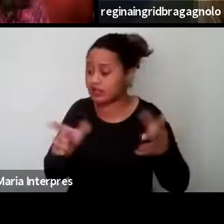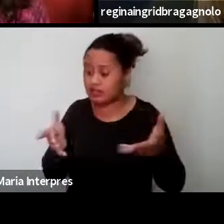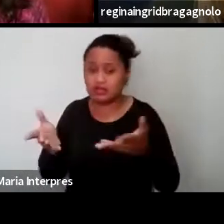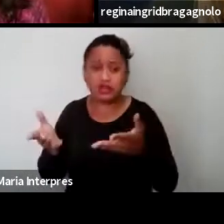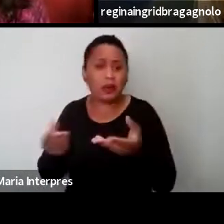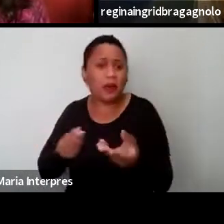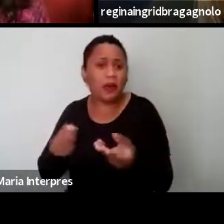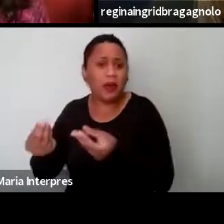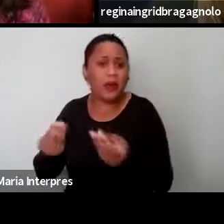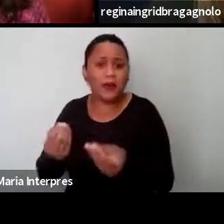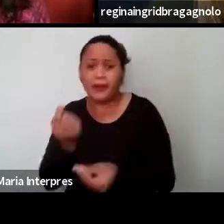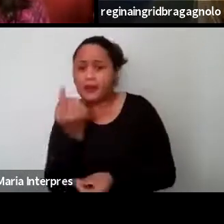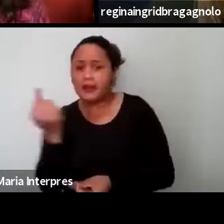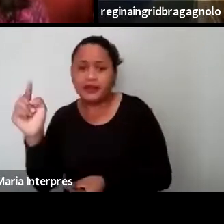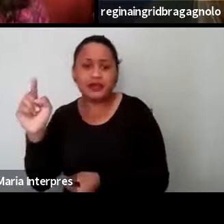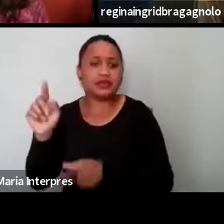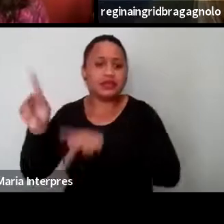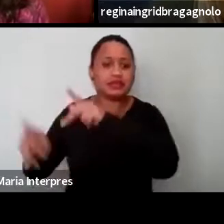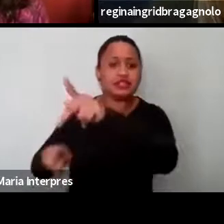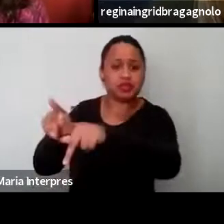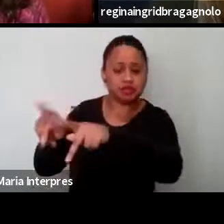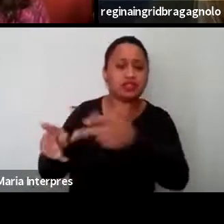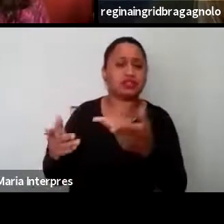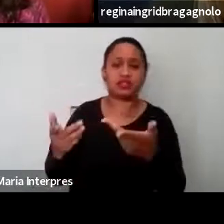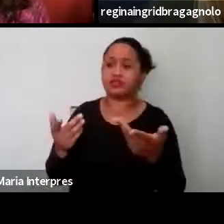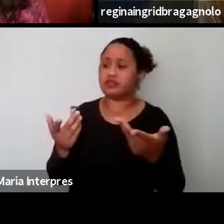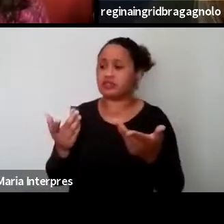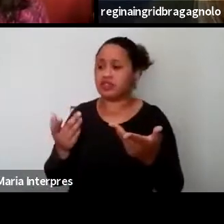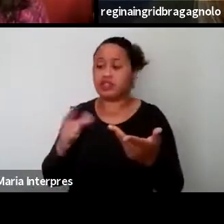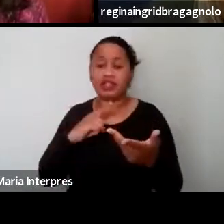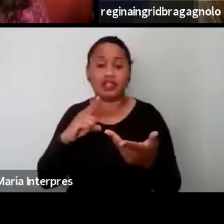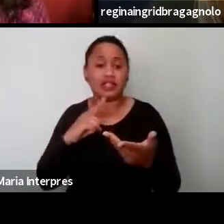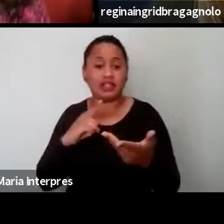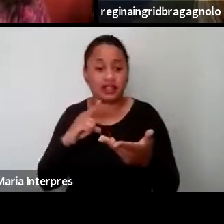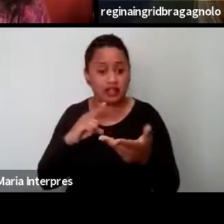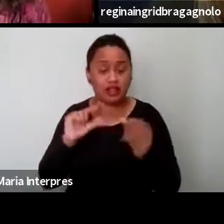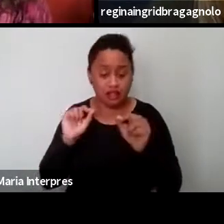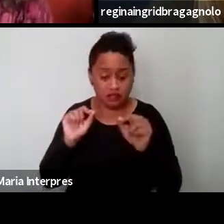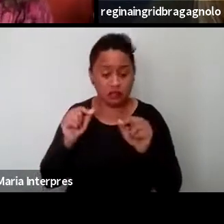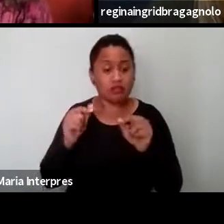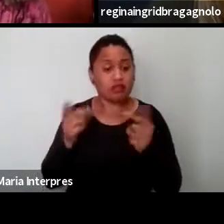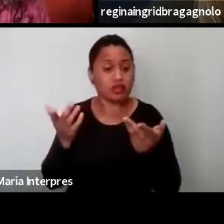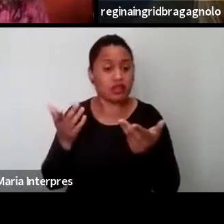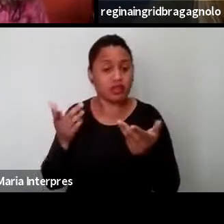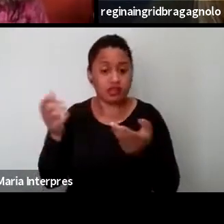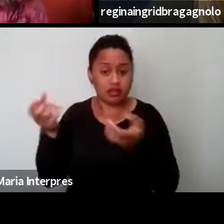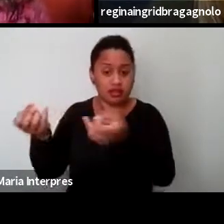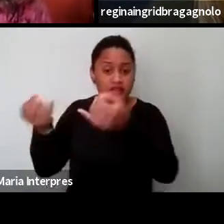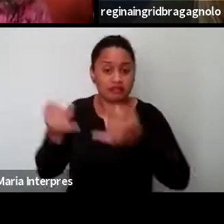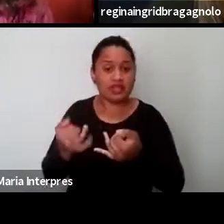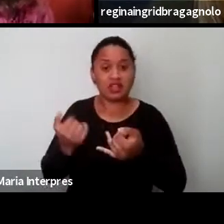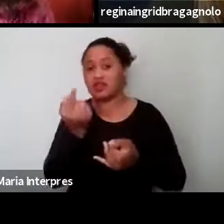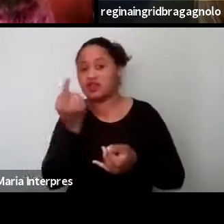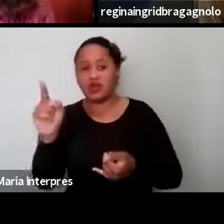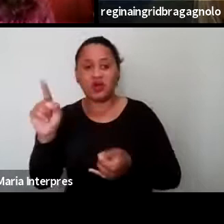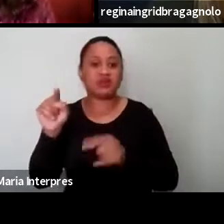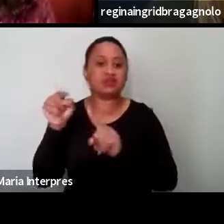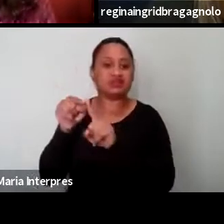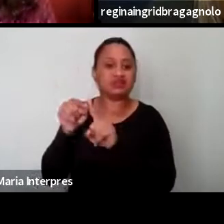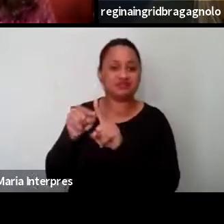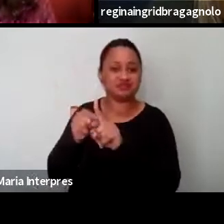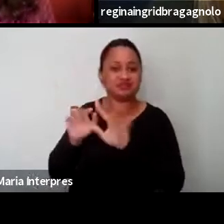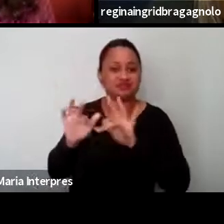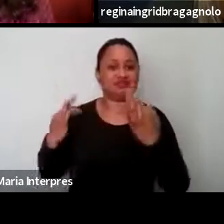ficam essas outras populações, né? Que possuem, como tu mesmo está colocando, Raquel, outras configurações de